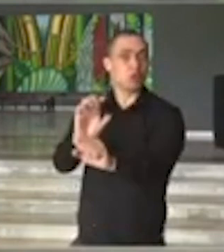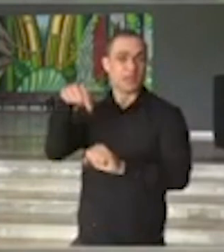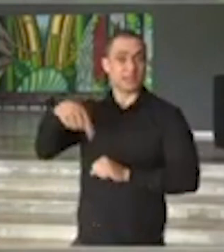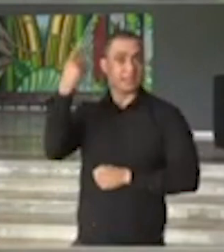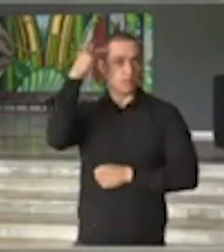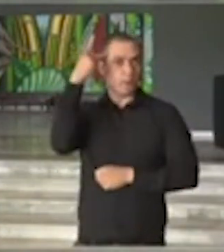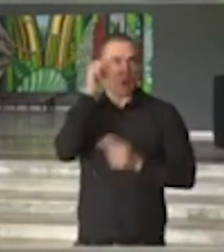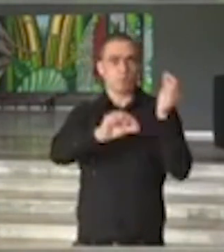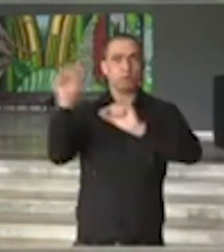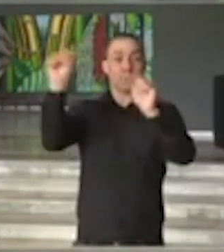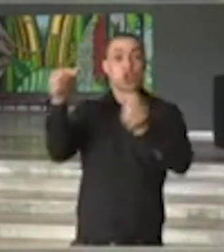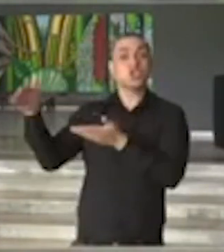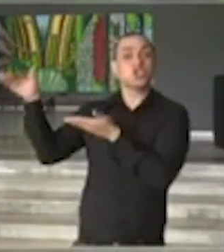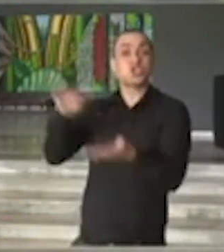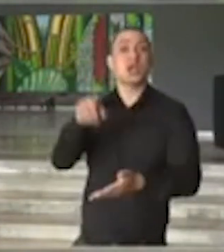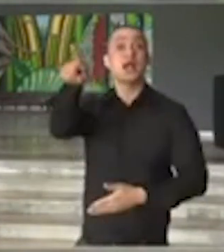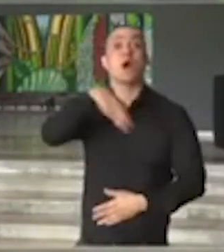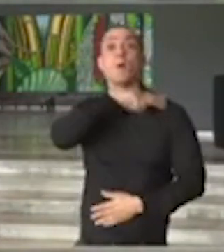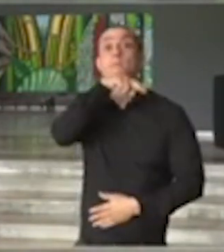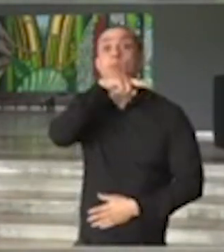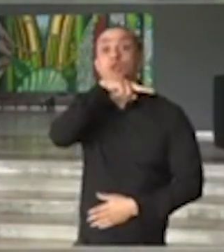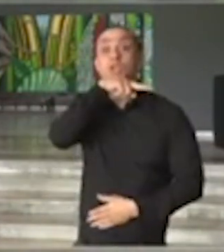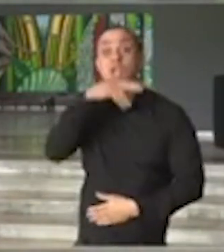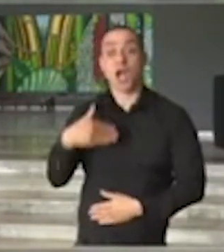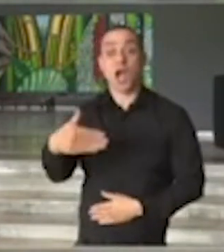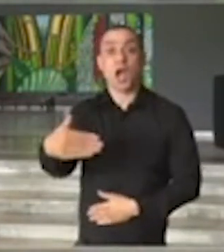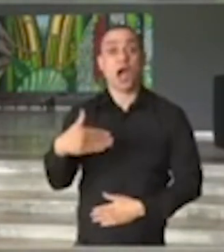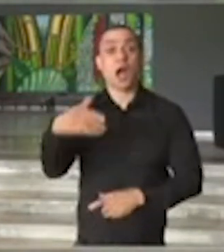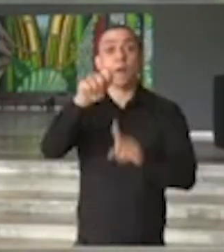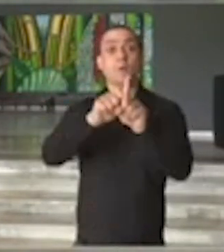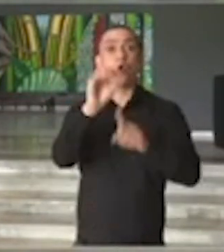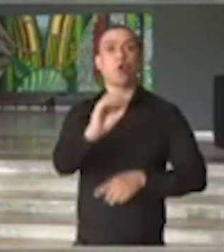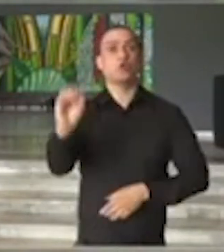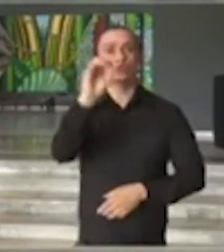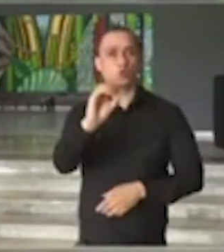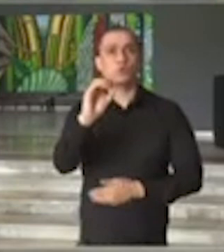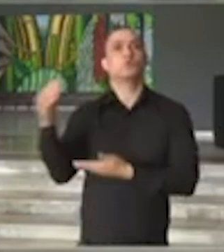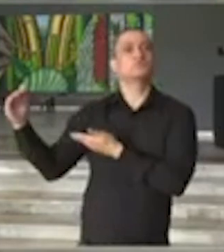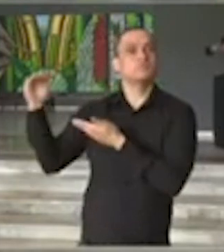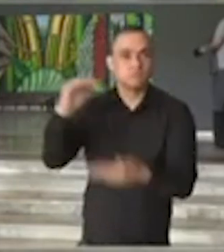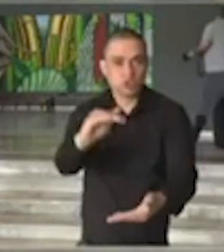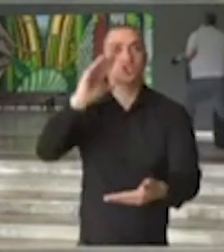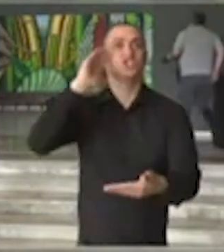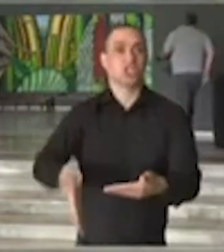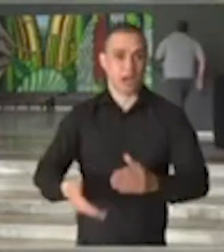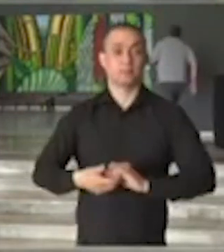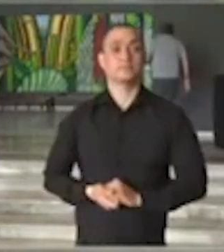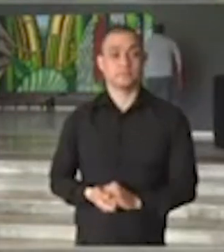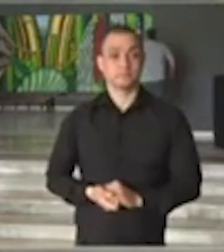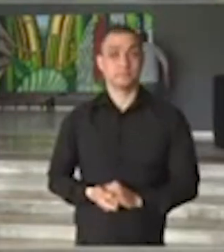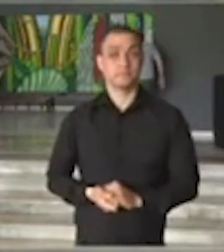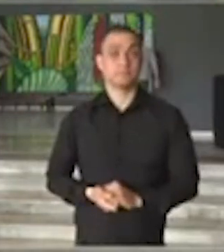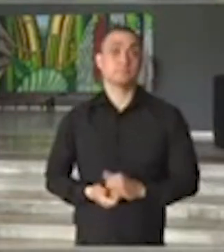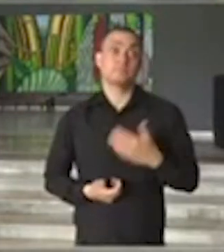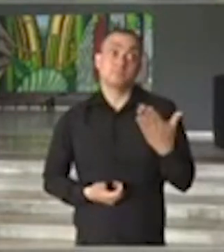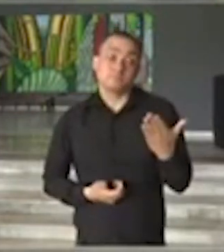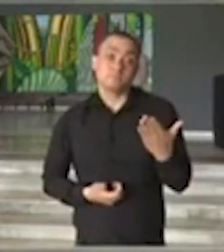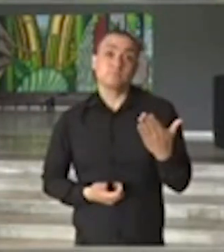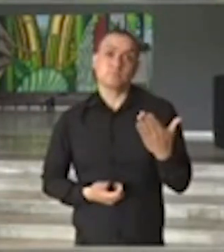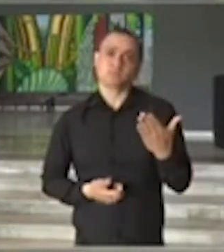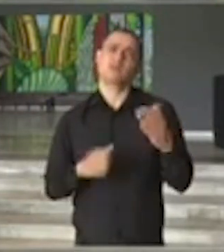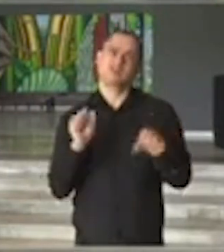Paulo chegarão ao Butantan agora no mês de outubro. Deveremos, por óbvio,